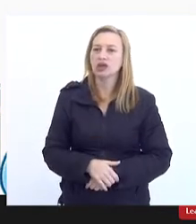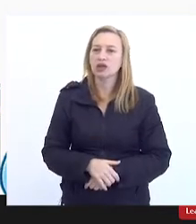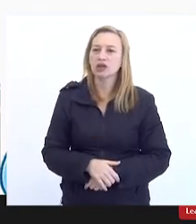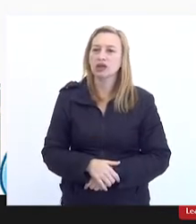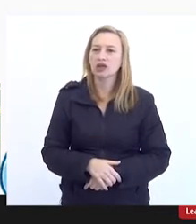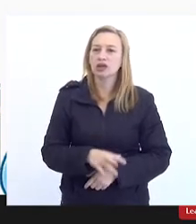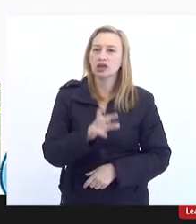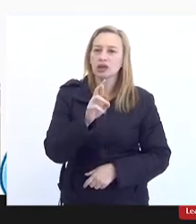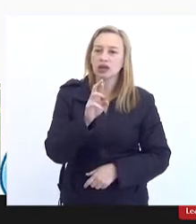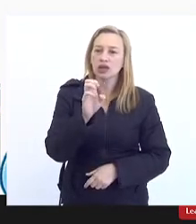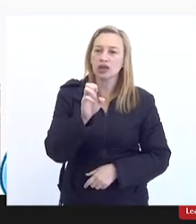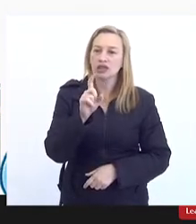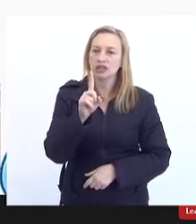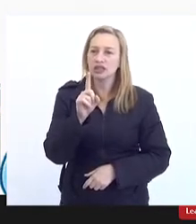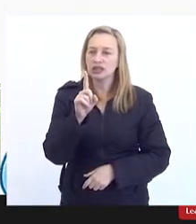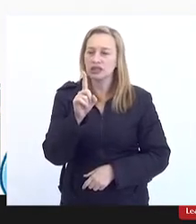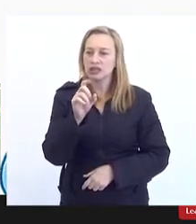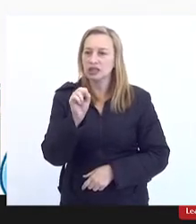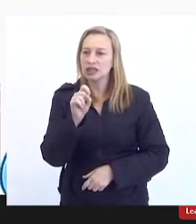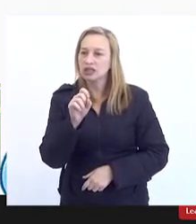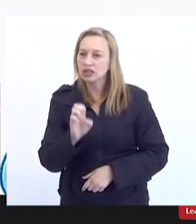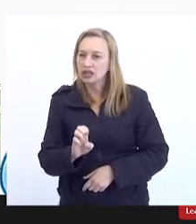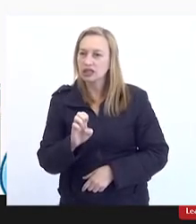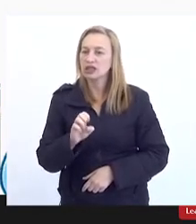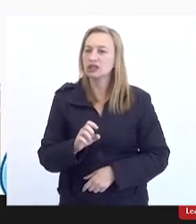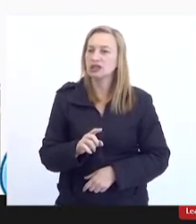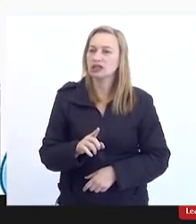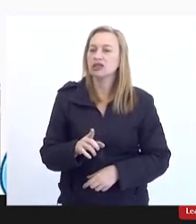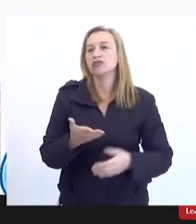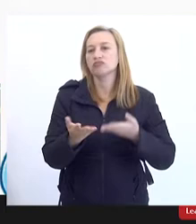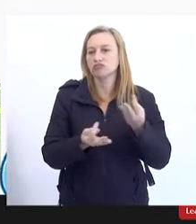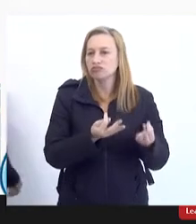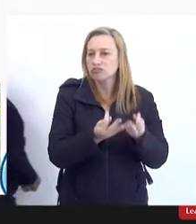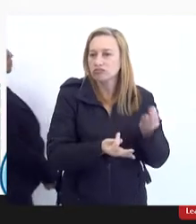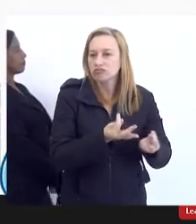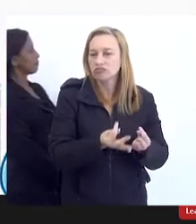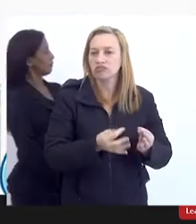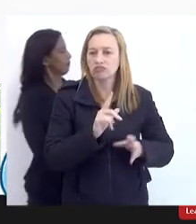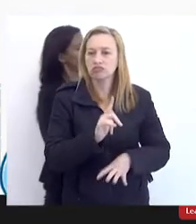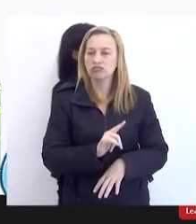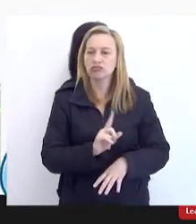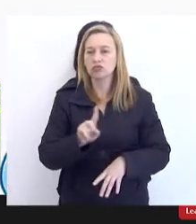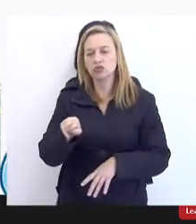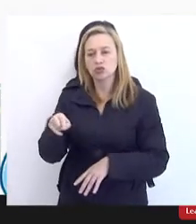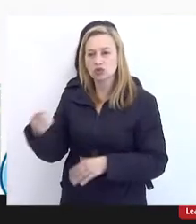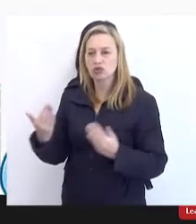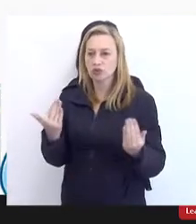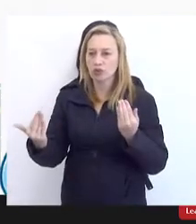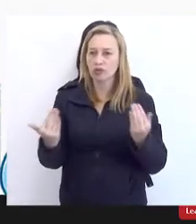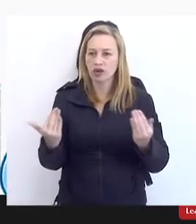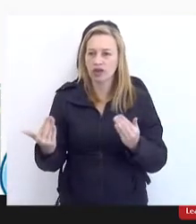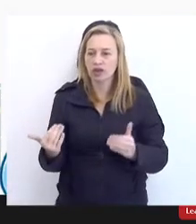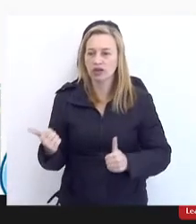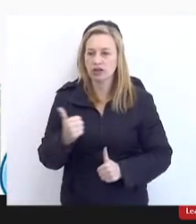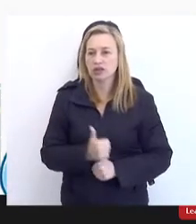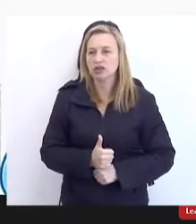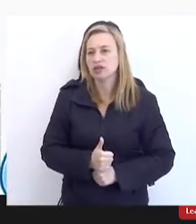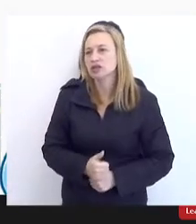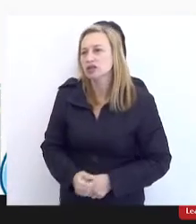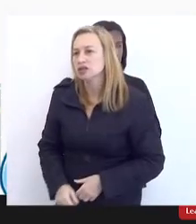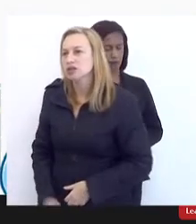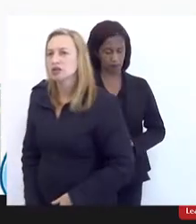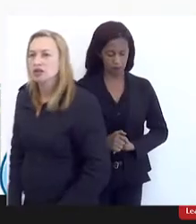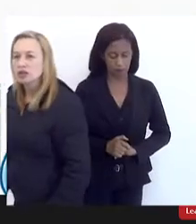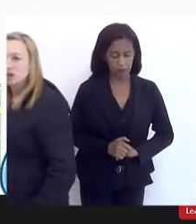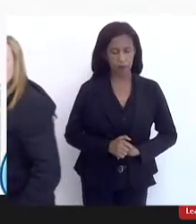resende que tem uma condição excepcional de tratamento comparativamente aos demais e outros que tem uma situação